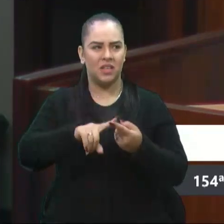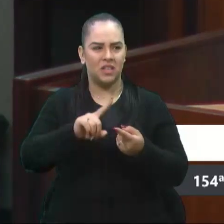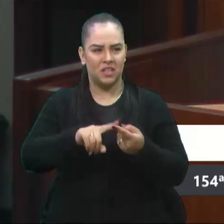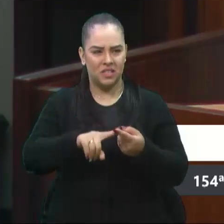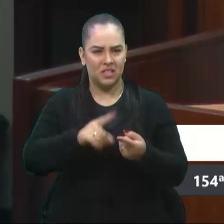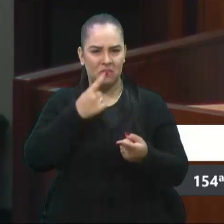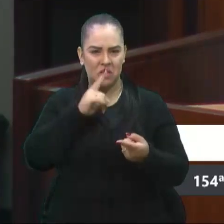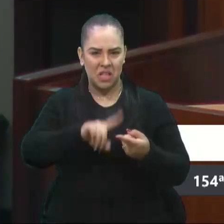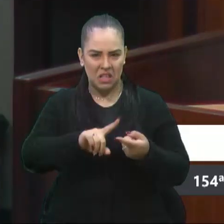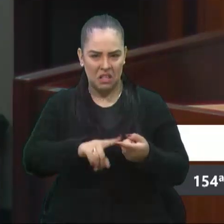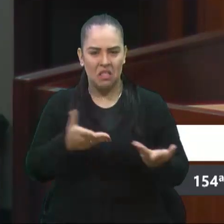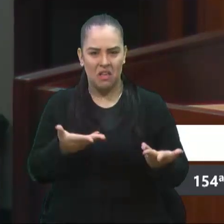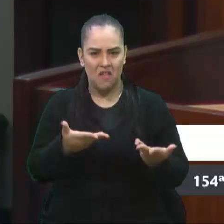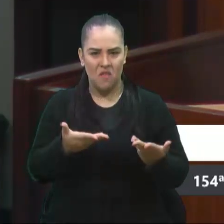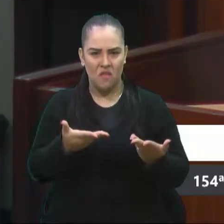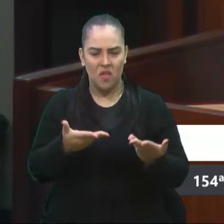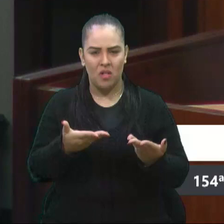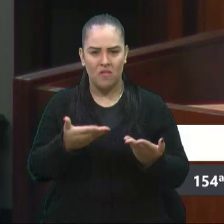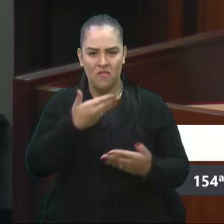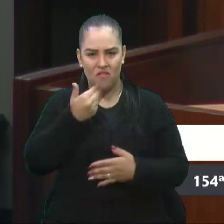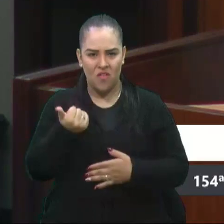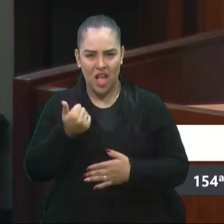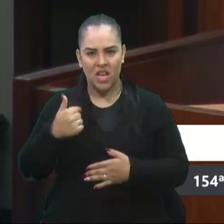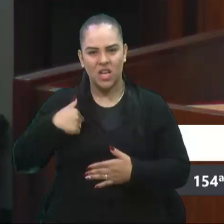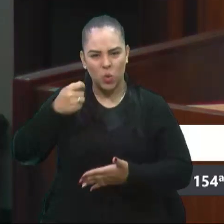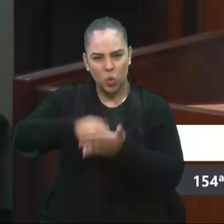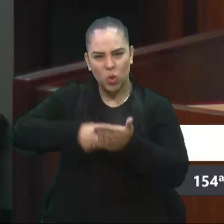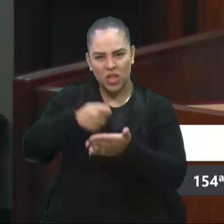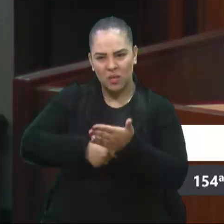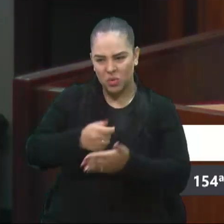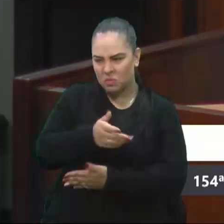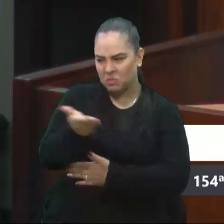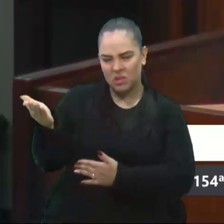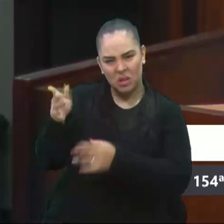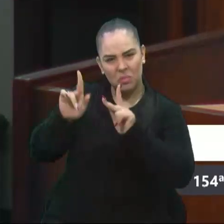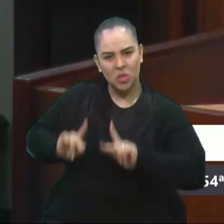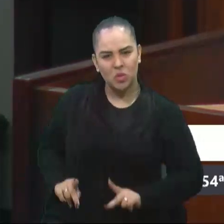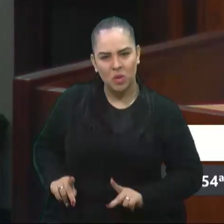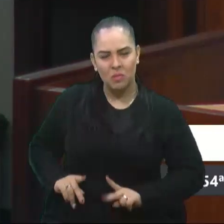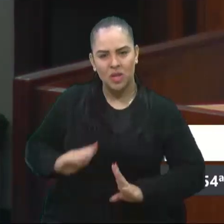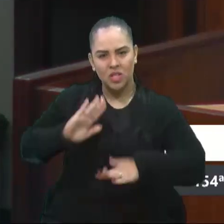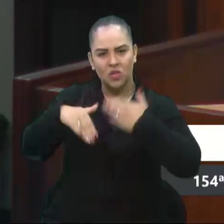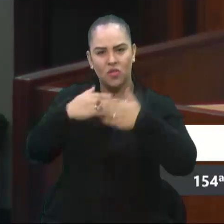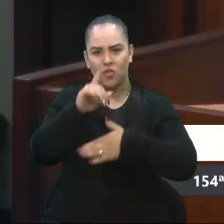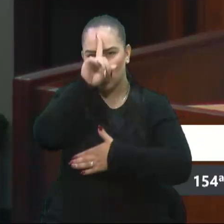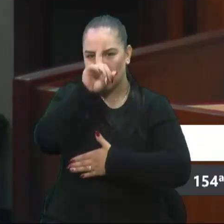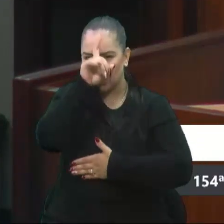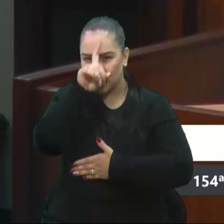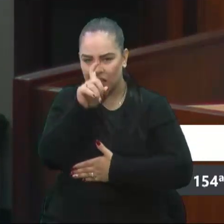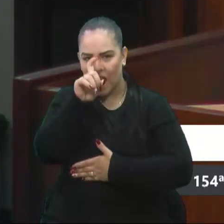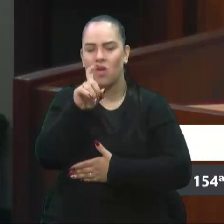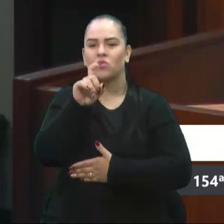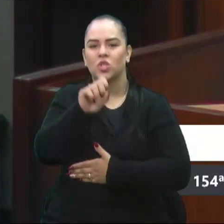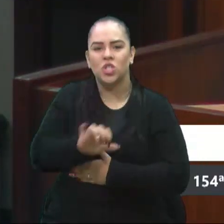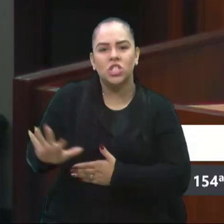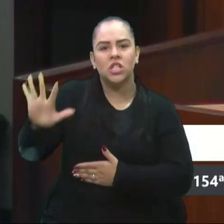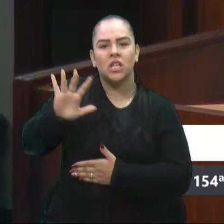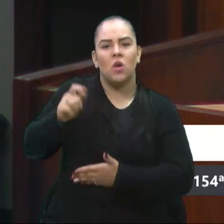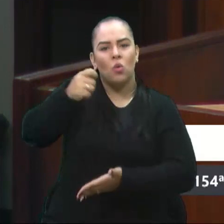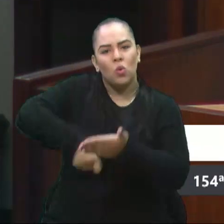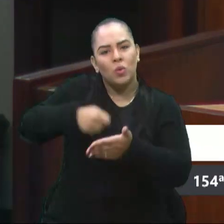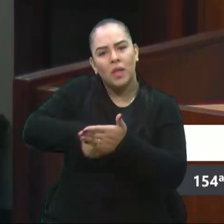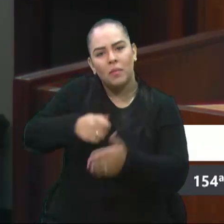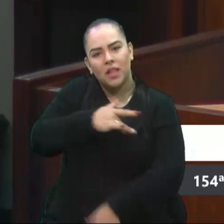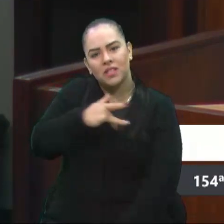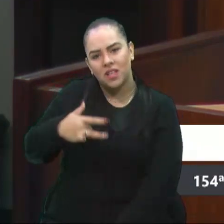assim, será que vale a pena eu estar aqui na Câmara de Vereadores, lutar por um tipo de pessoas como essa? Lutar para construir um hospital geral? Lutar pela saúde?